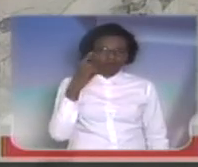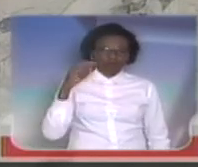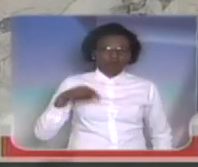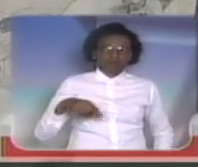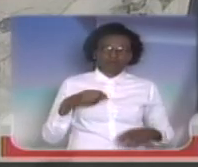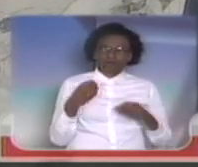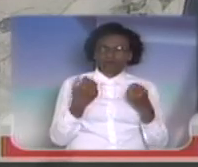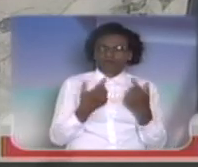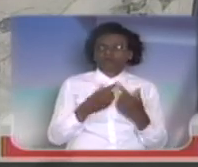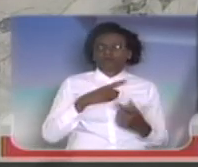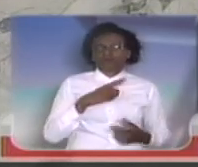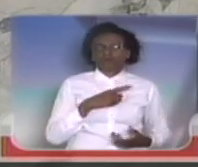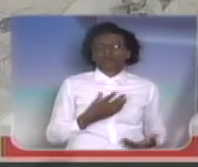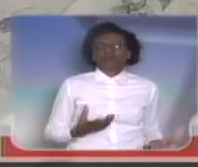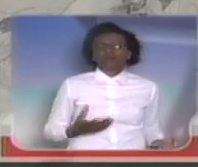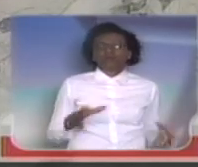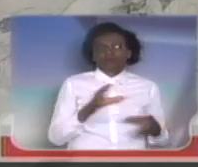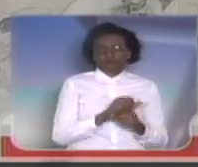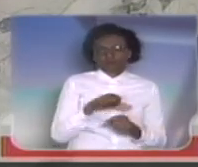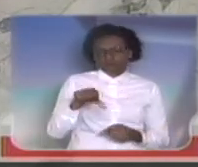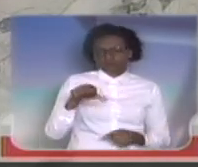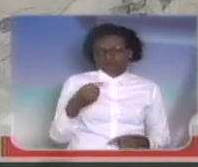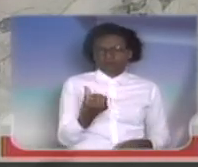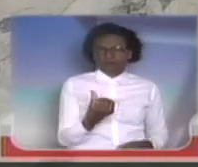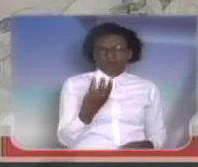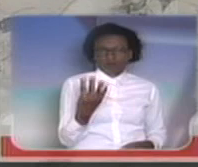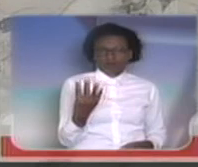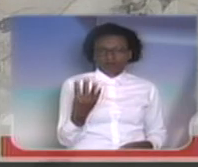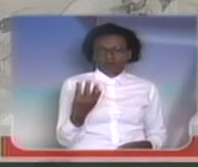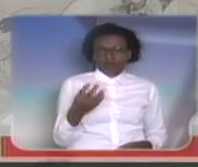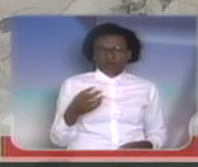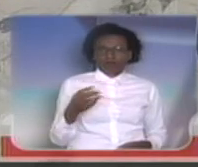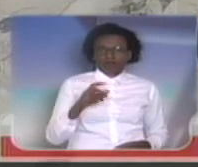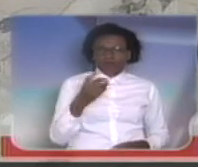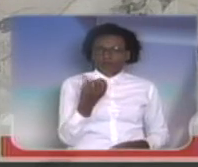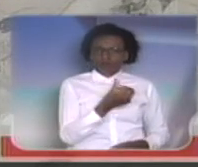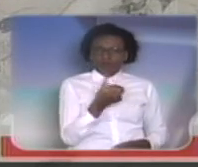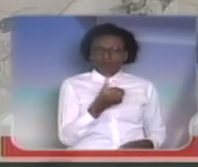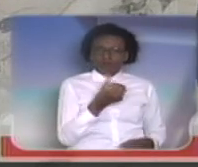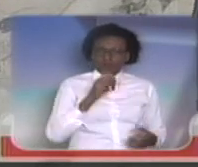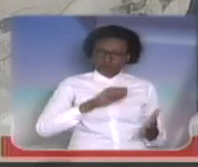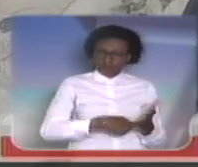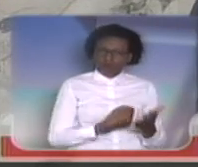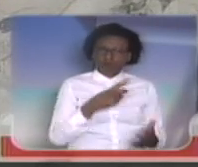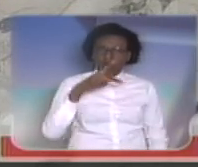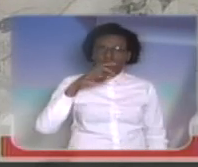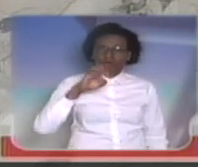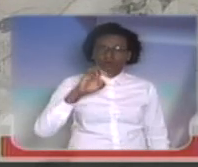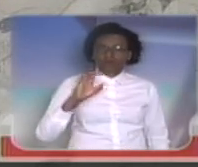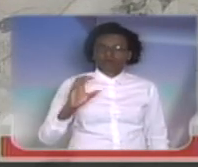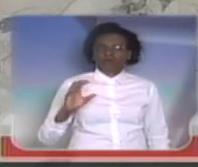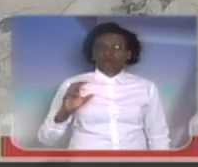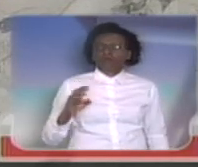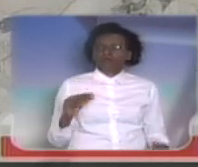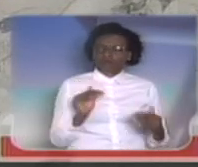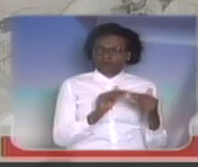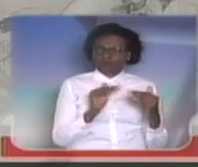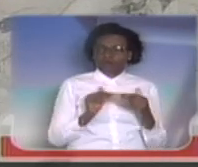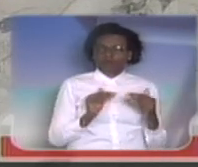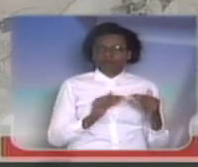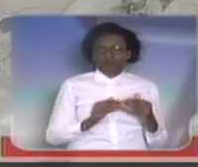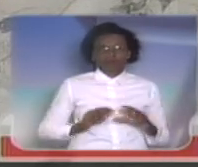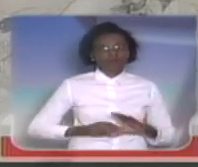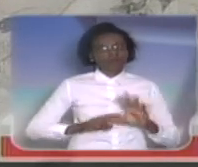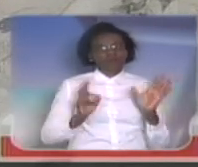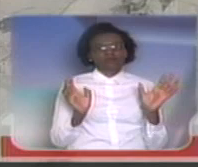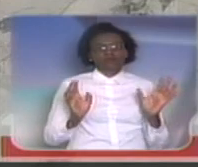Dos 94 deputados, senhor presidente, 66 deputados assinaram a PEC concordando com a emancipação do corpo de bombeiros. Há